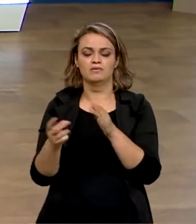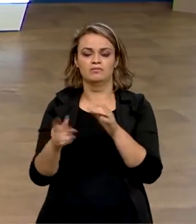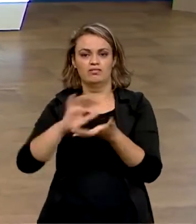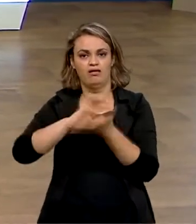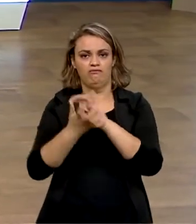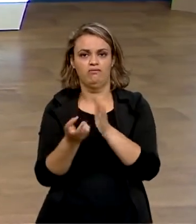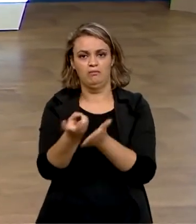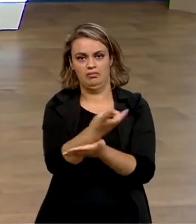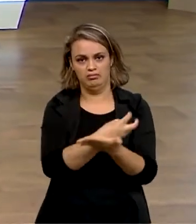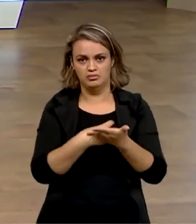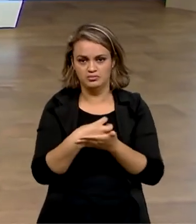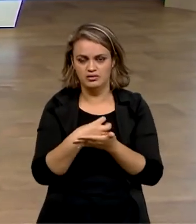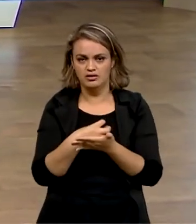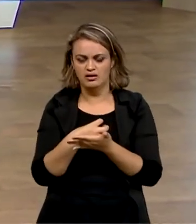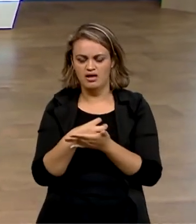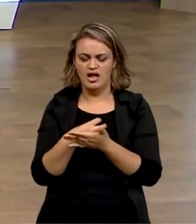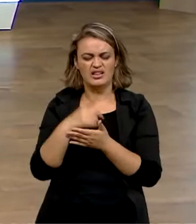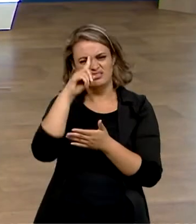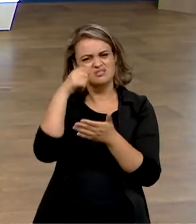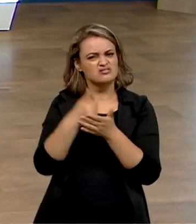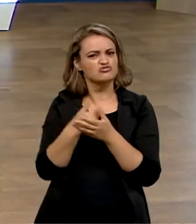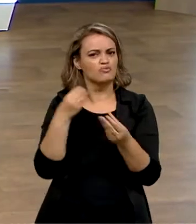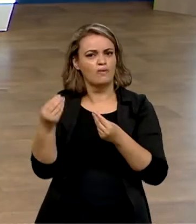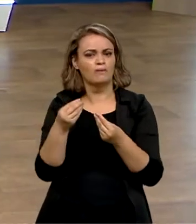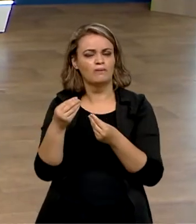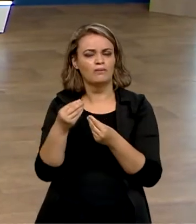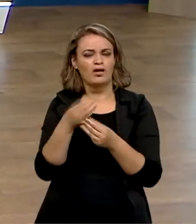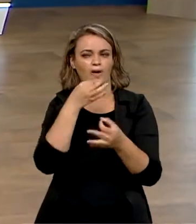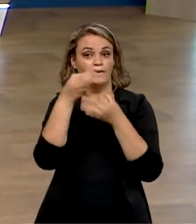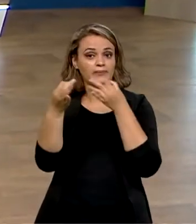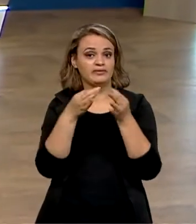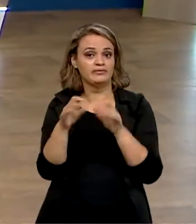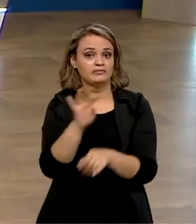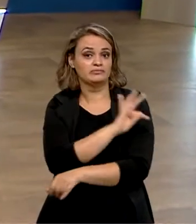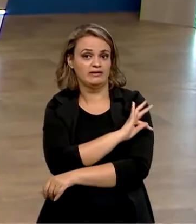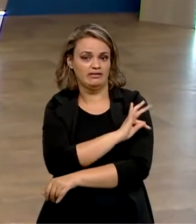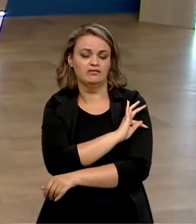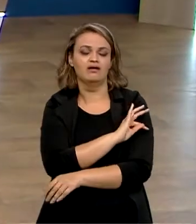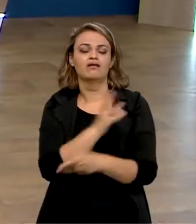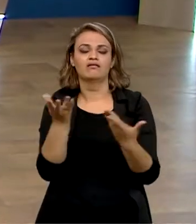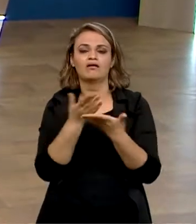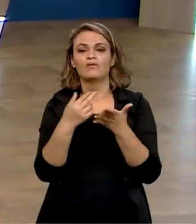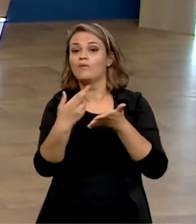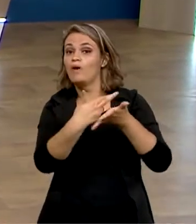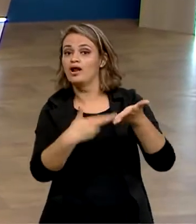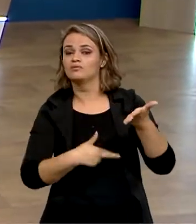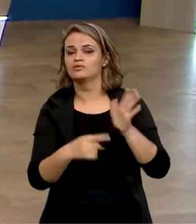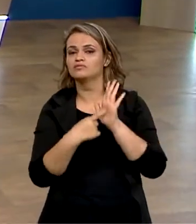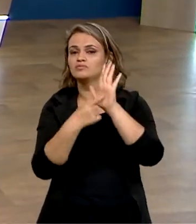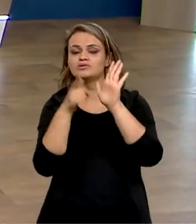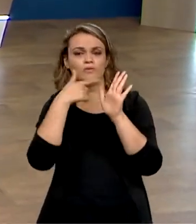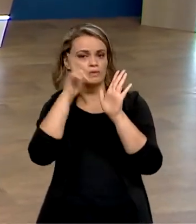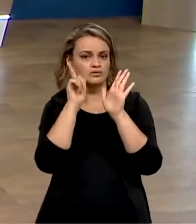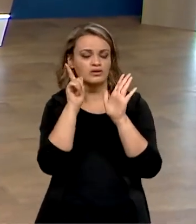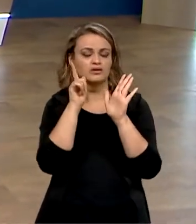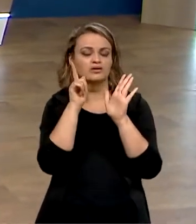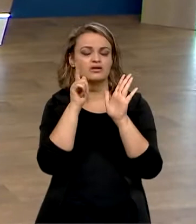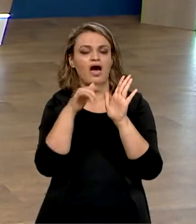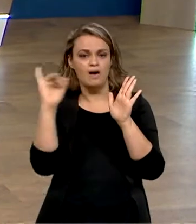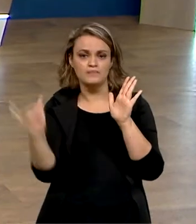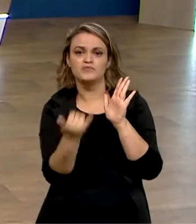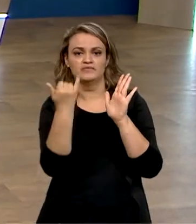Segundo ele, a decisão foi baseada num parecer técnico. A ideia agora é que o relatório apresentado ontem na comissão seja